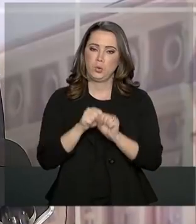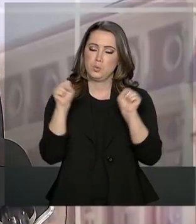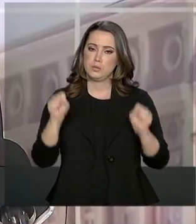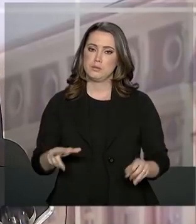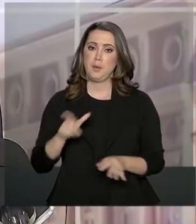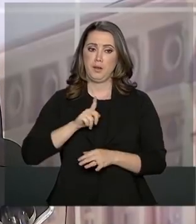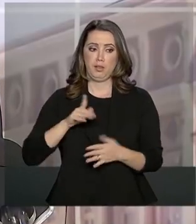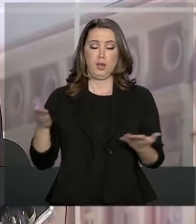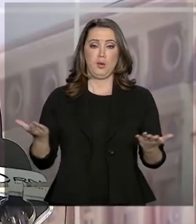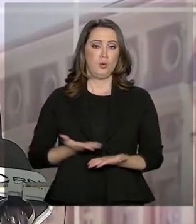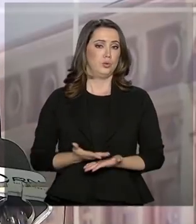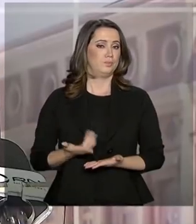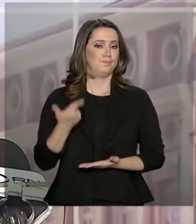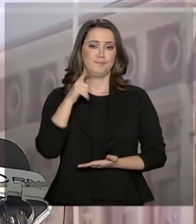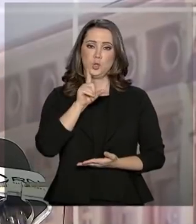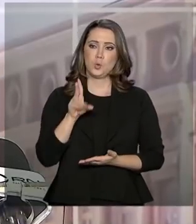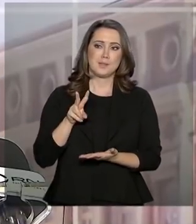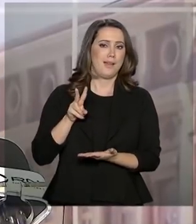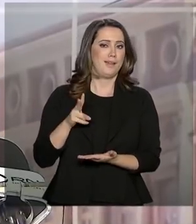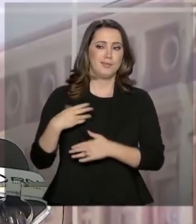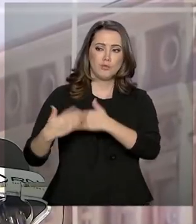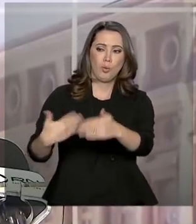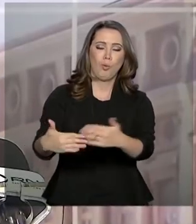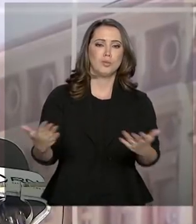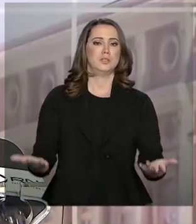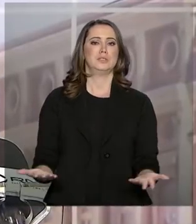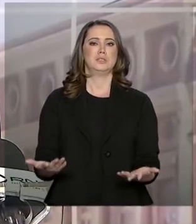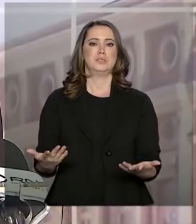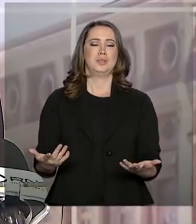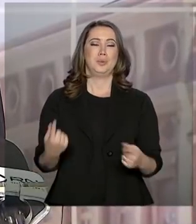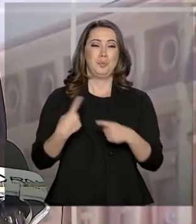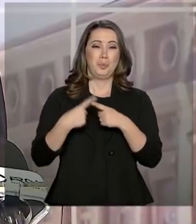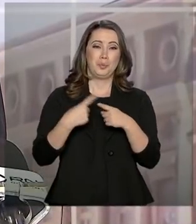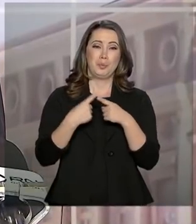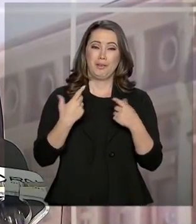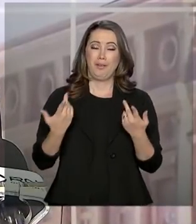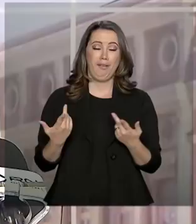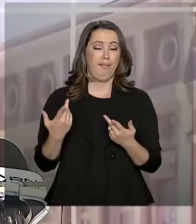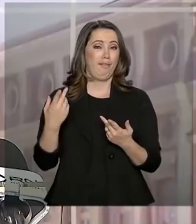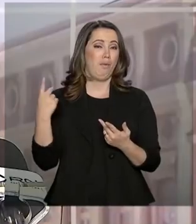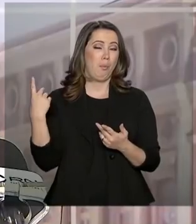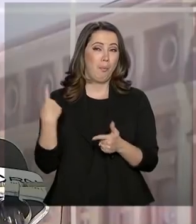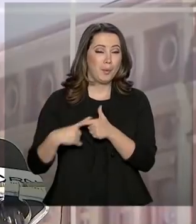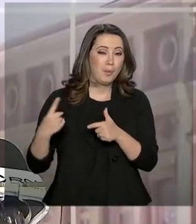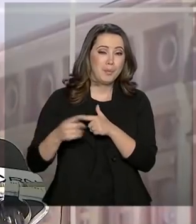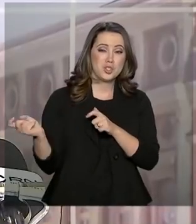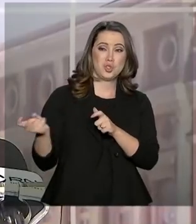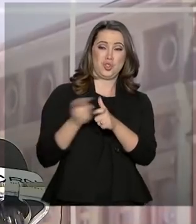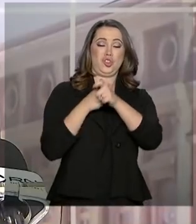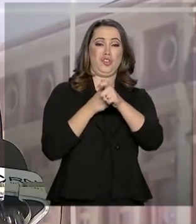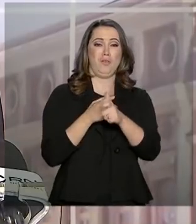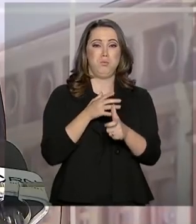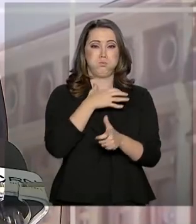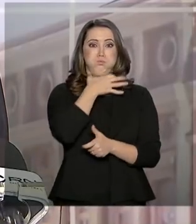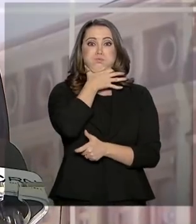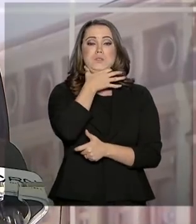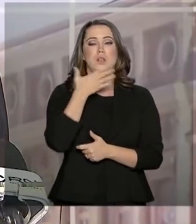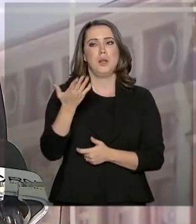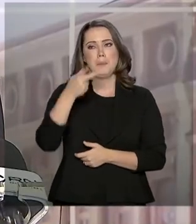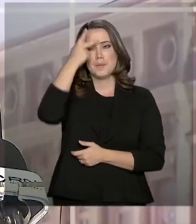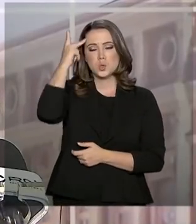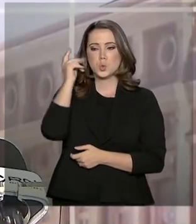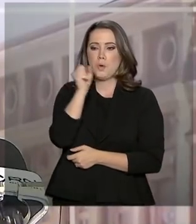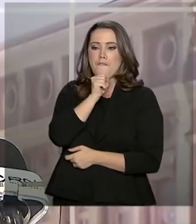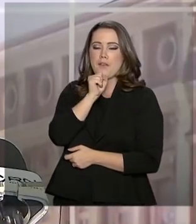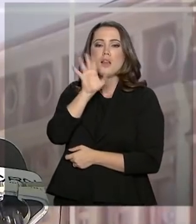que nós temos, ele não vai parar em pé. Ele vira uma pirâmide financeira, onde aqueles mais velhos como eu irão